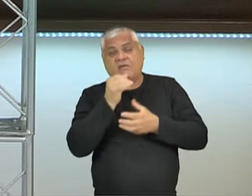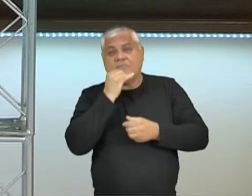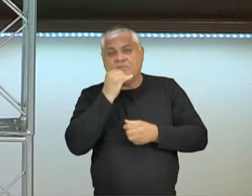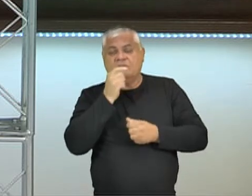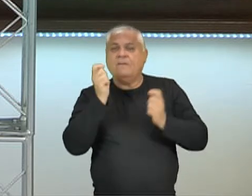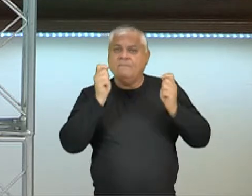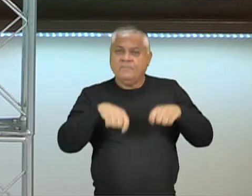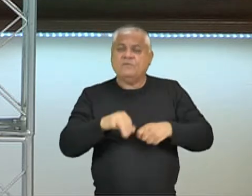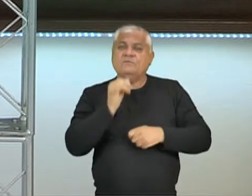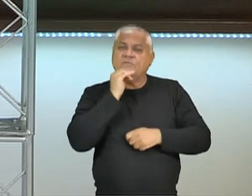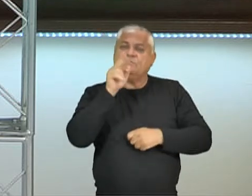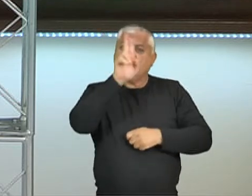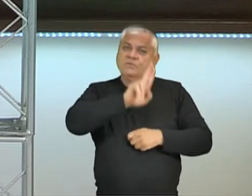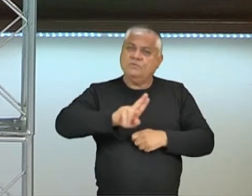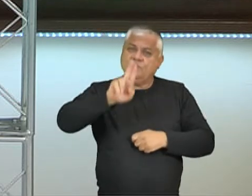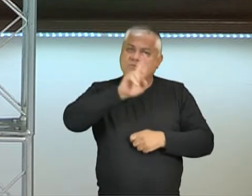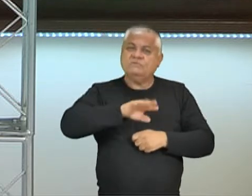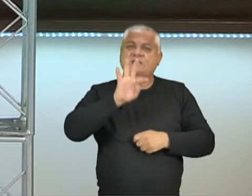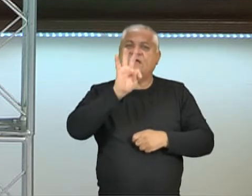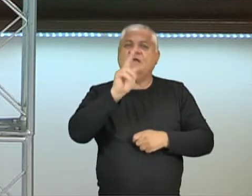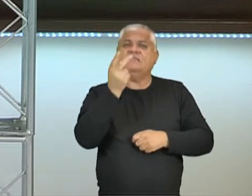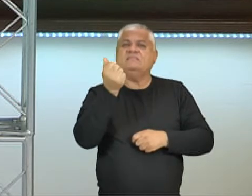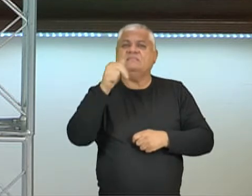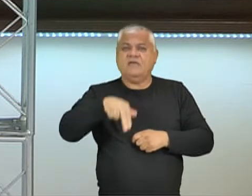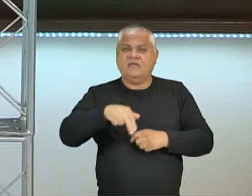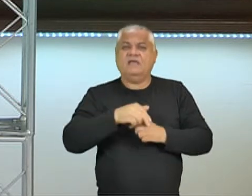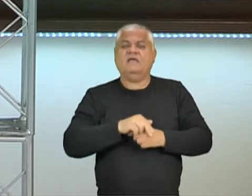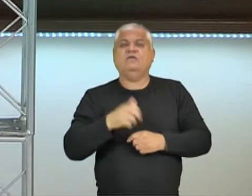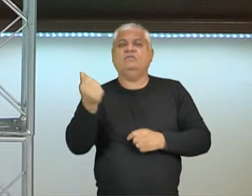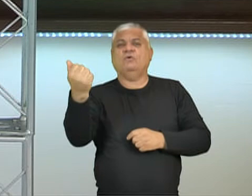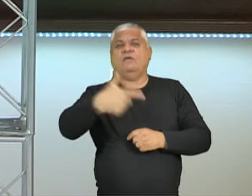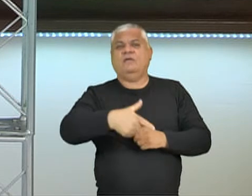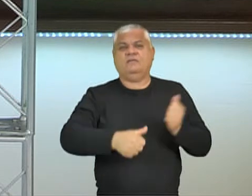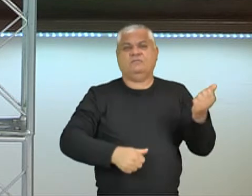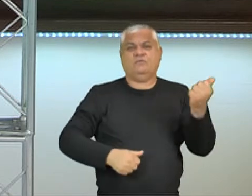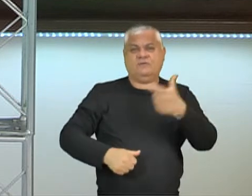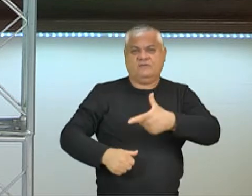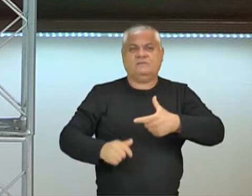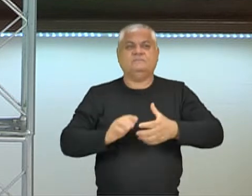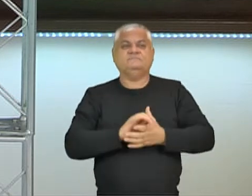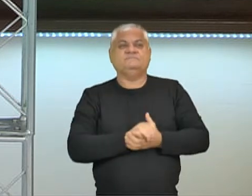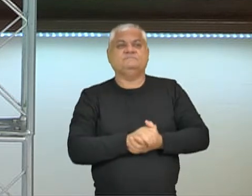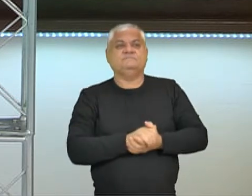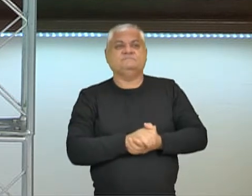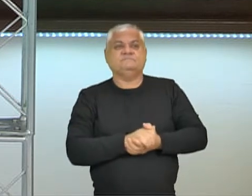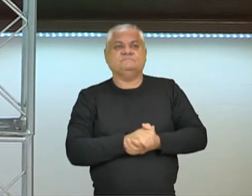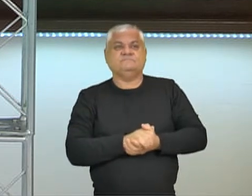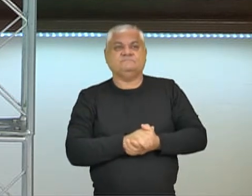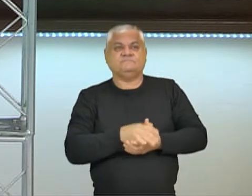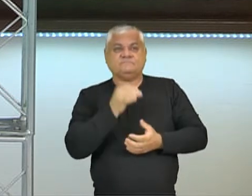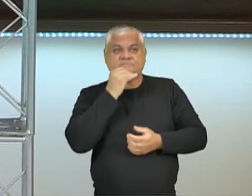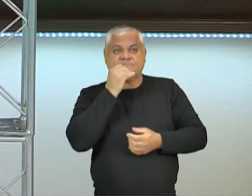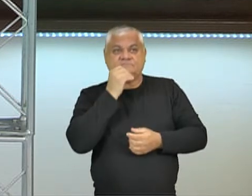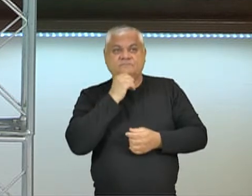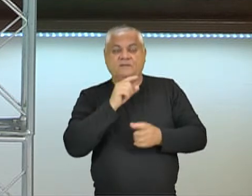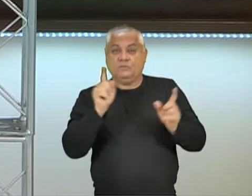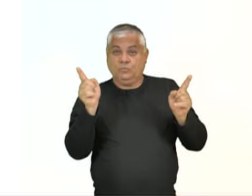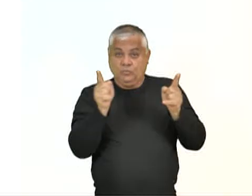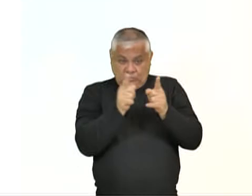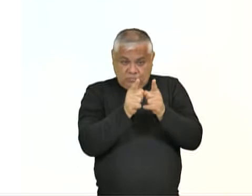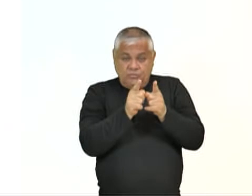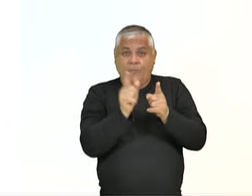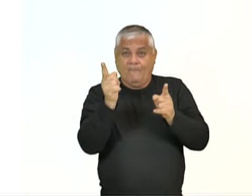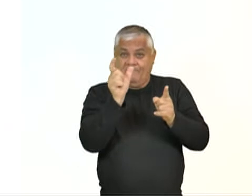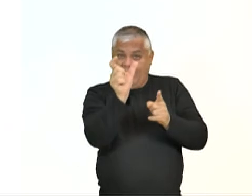sentença e usa o then, que é o do que, mas não é obrigatório. veja lá, se ele for com o adjetivo curto, palavra